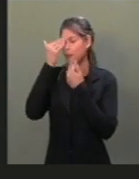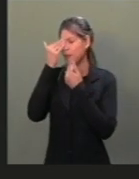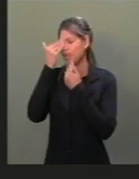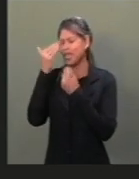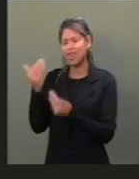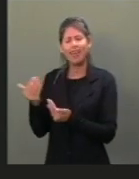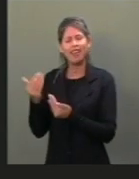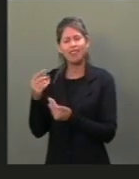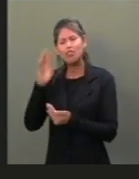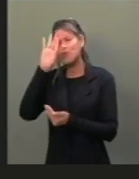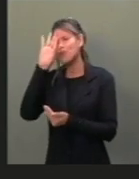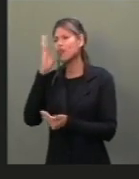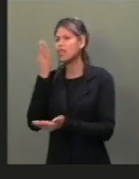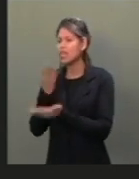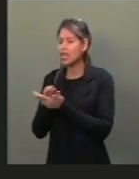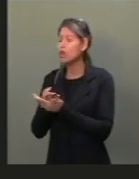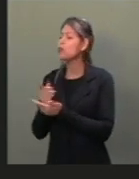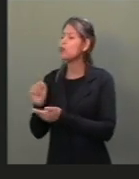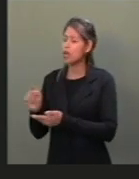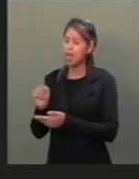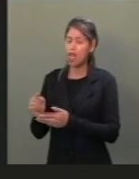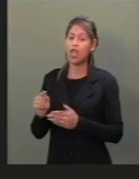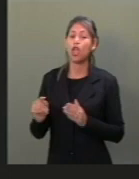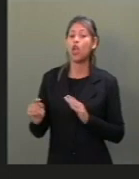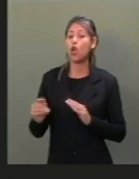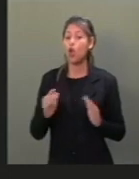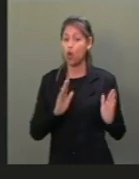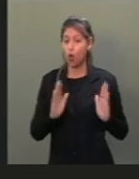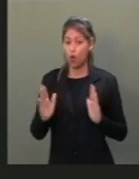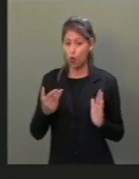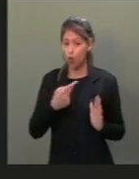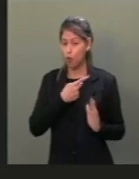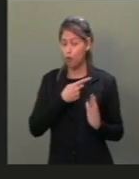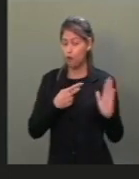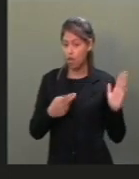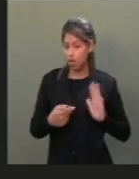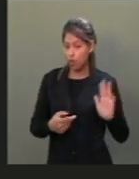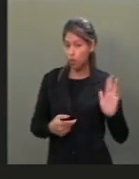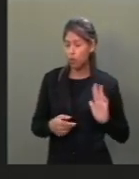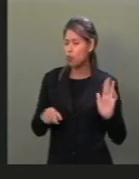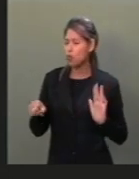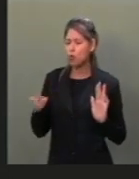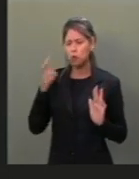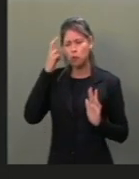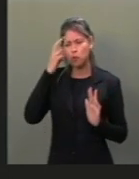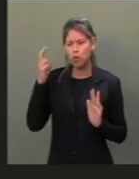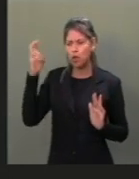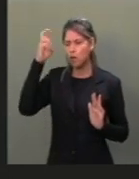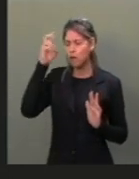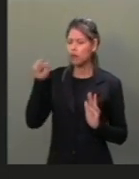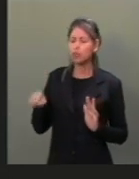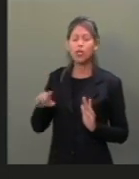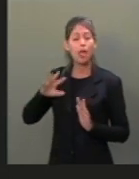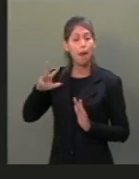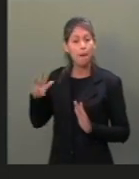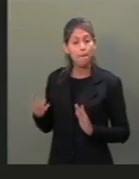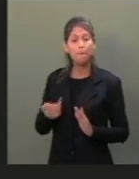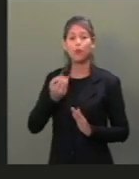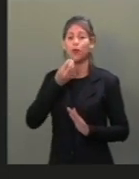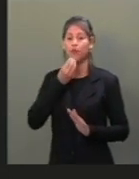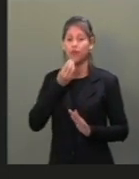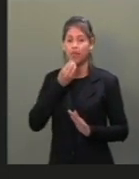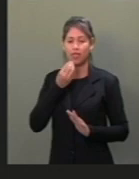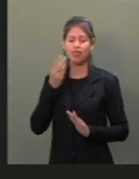tenho certeza que o governo Lula será muito inteligente, que você será muito bem aproveitado nesse governo